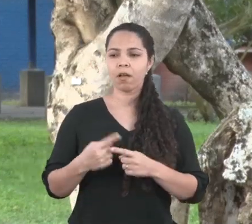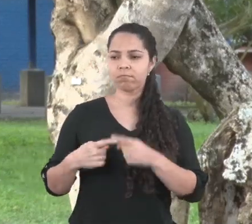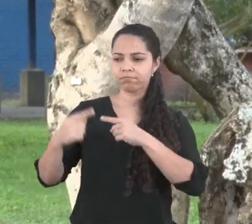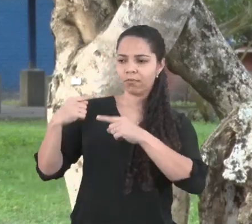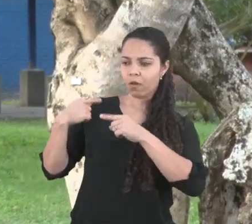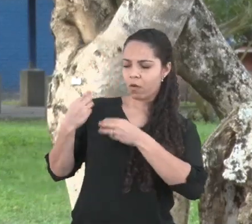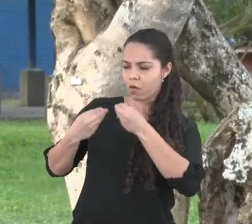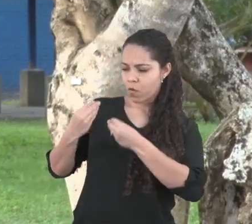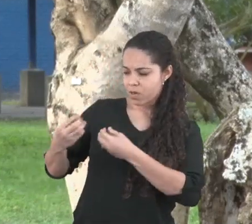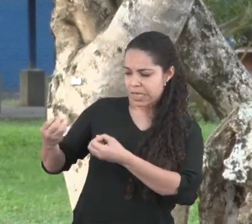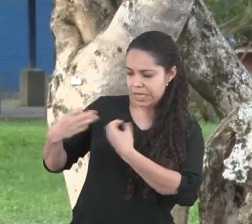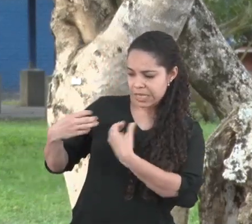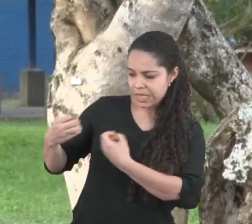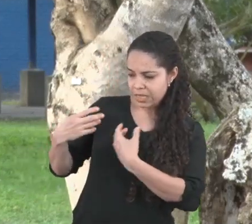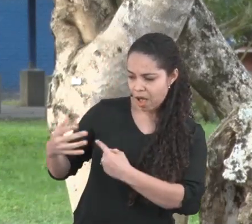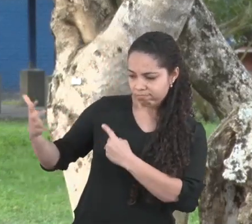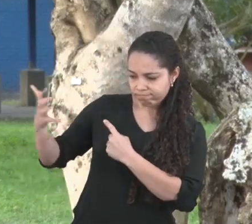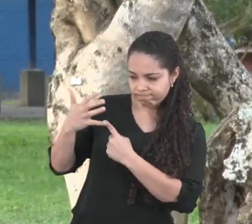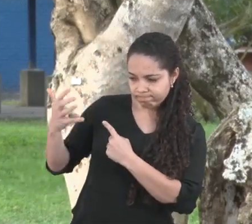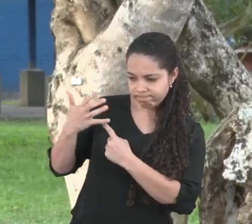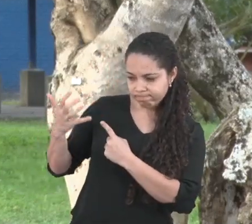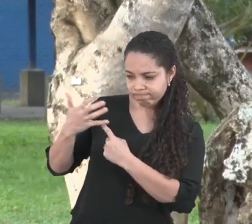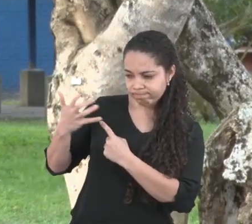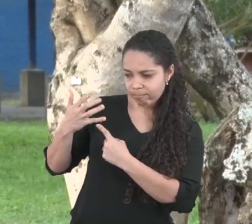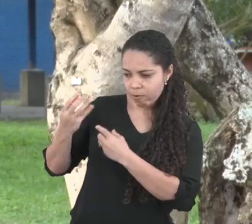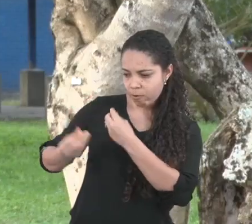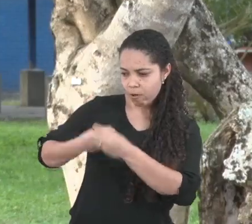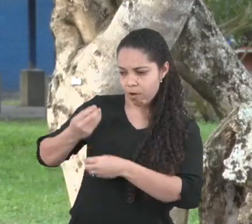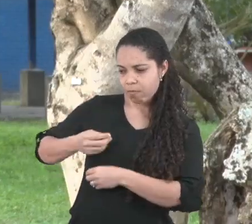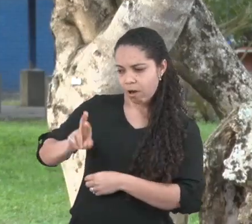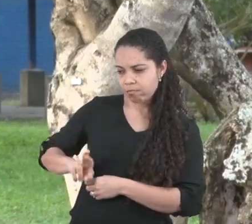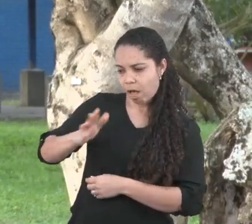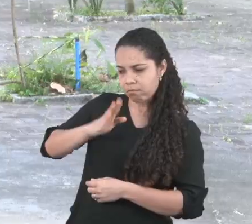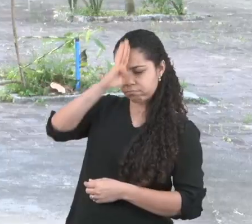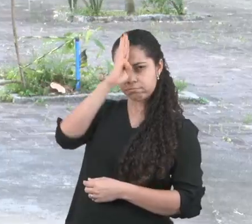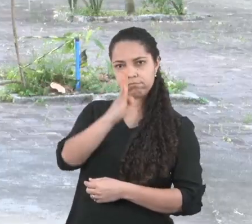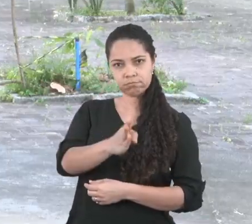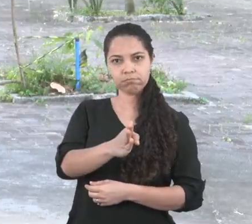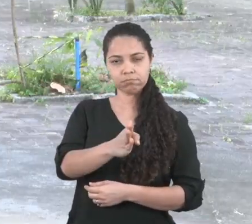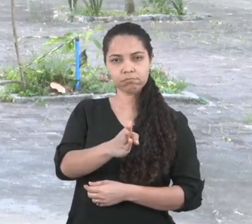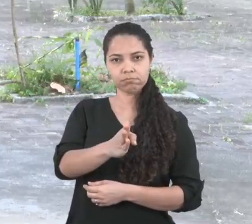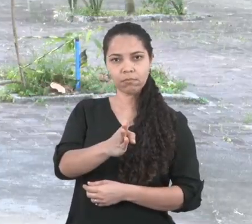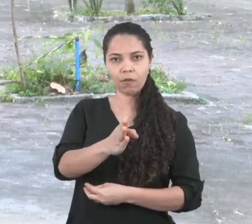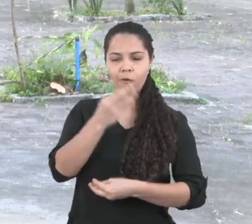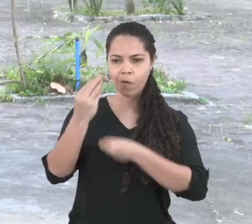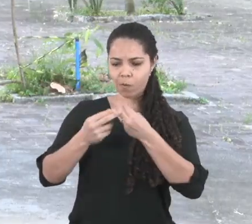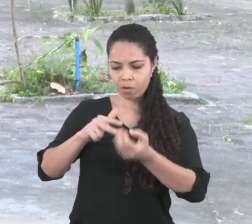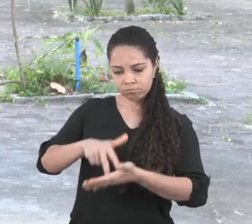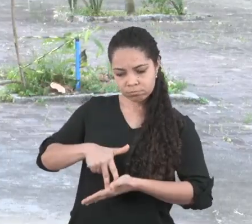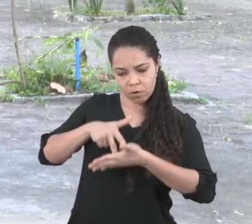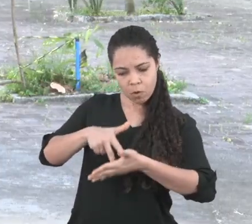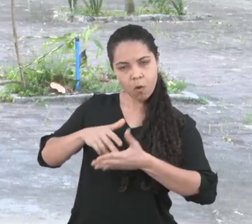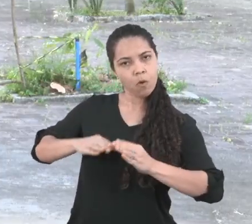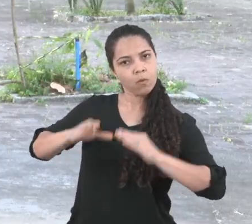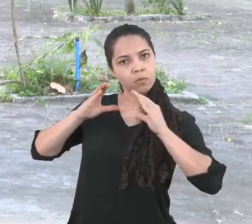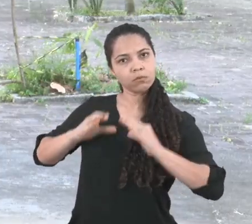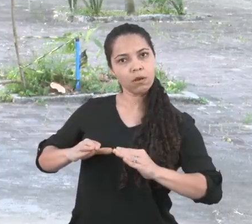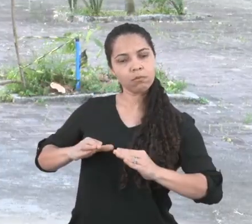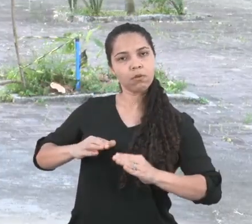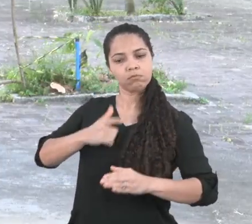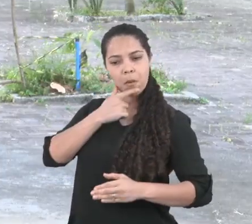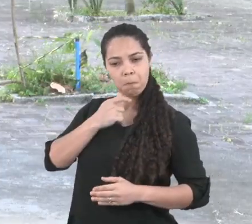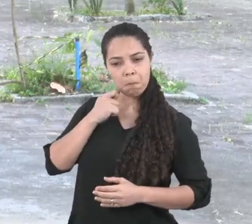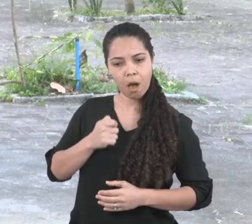porque geralmente nós somos criados para representar um ideal de heteronormatividade. Então temos que performar justamente como uma pessoa